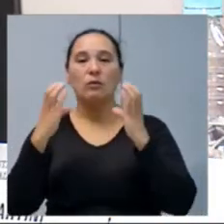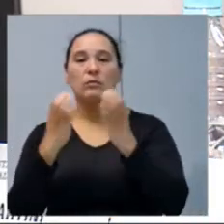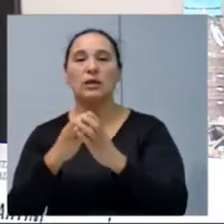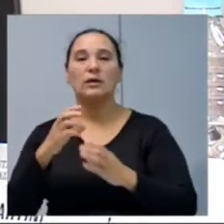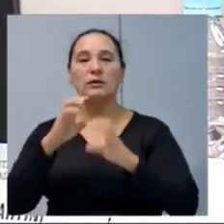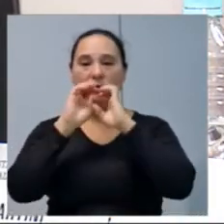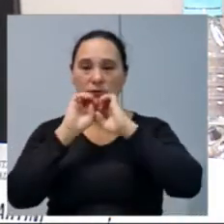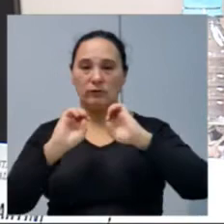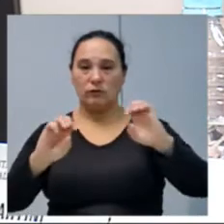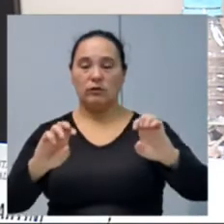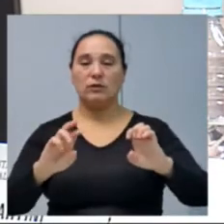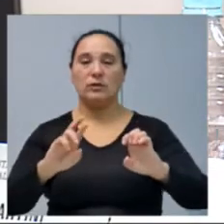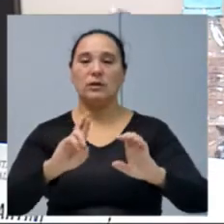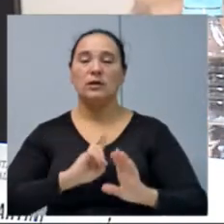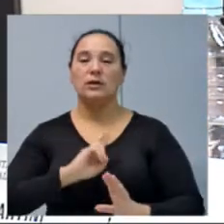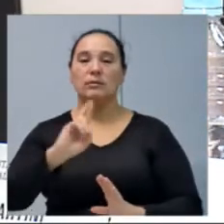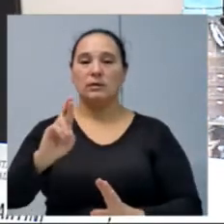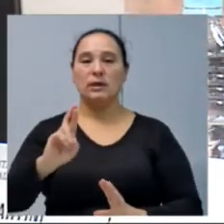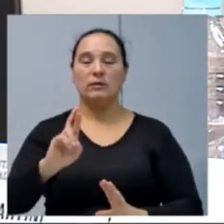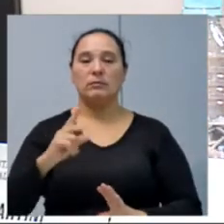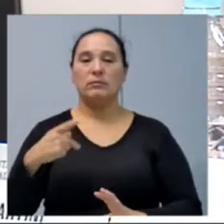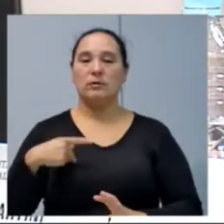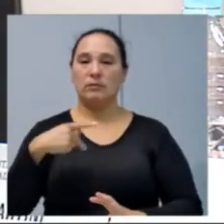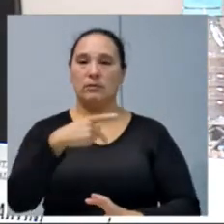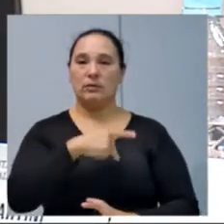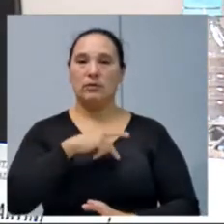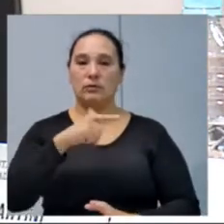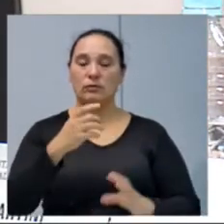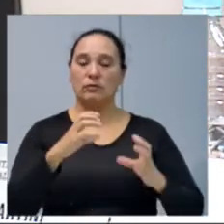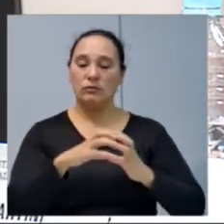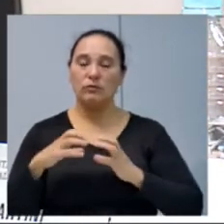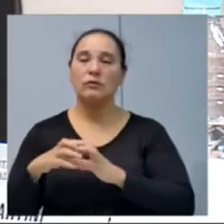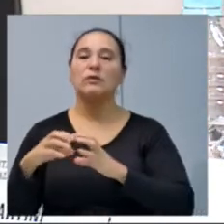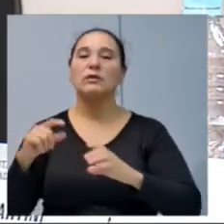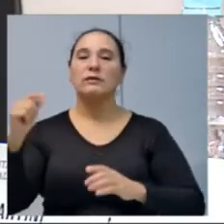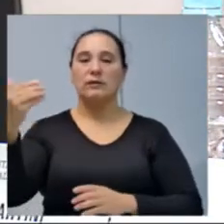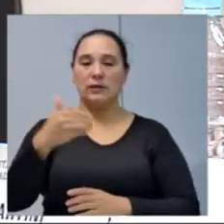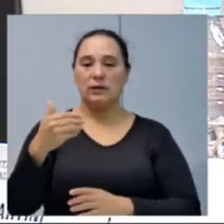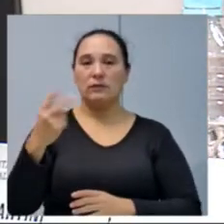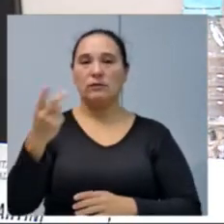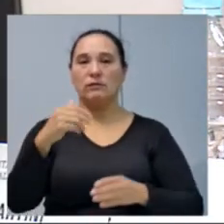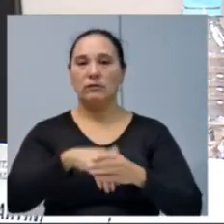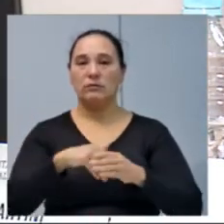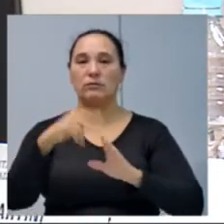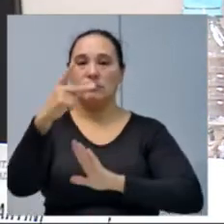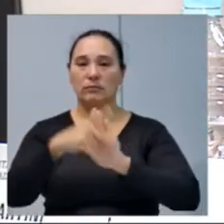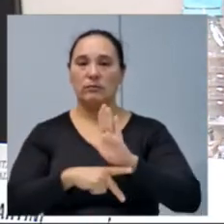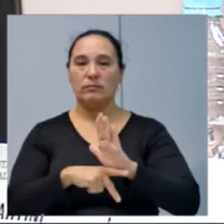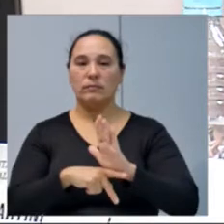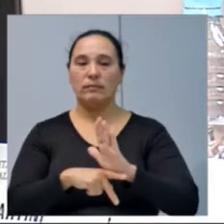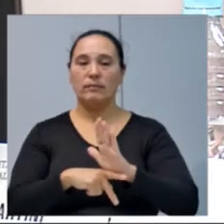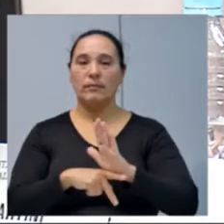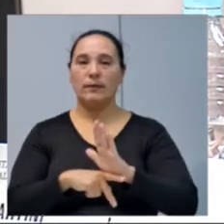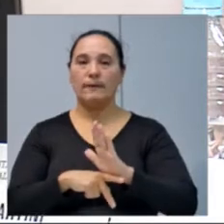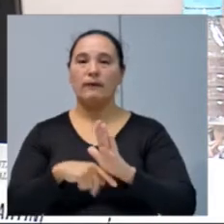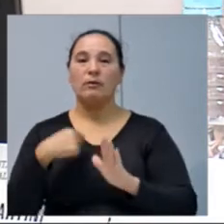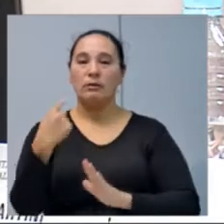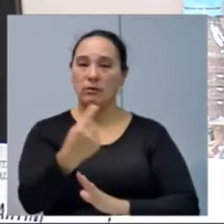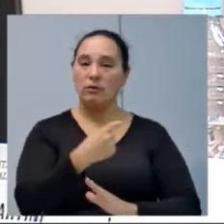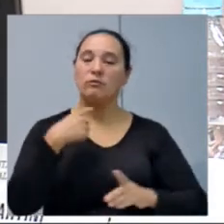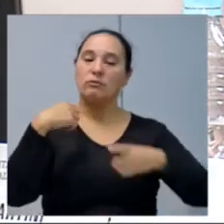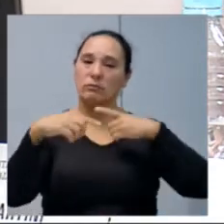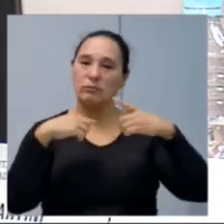representada pelo pastor também que se faz presente, os demais membros que vêm prestigiar também a segunda votação desse projeto. Já nós